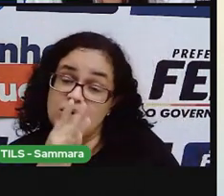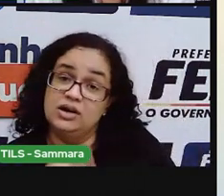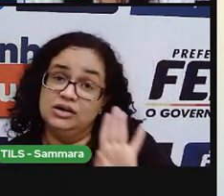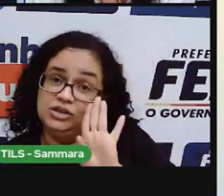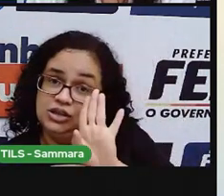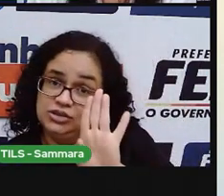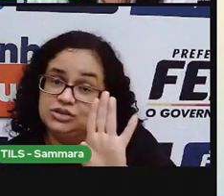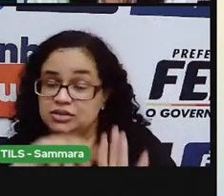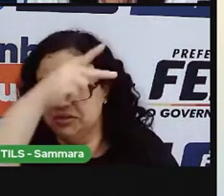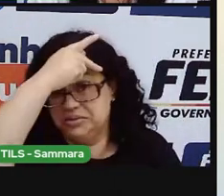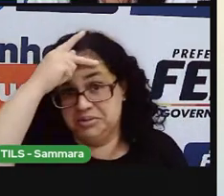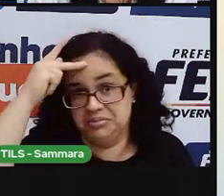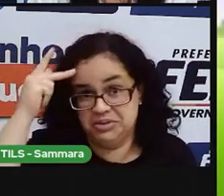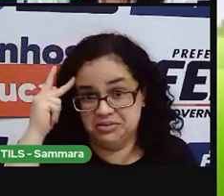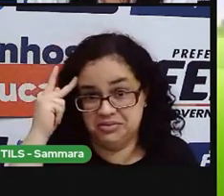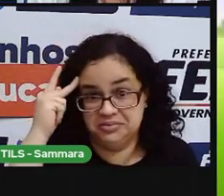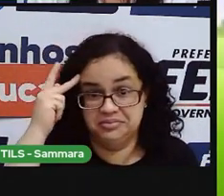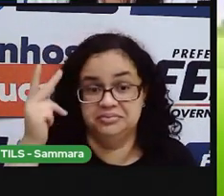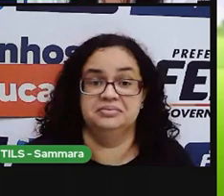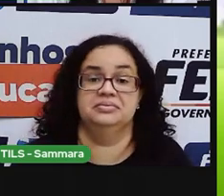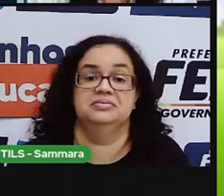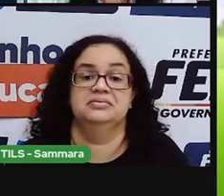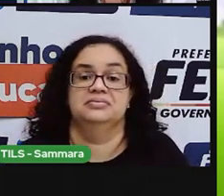ação ganha a outra.